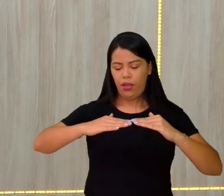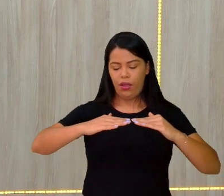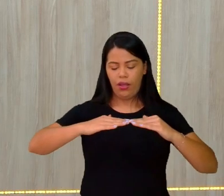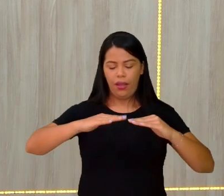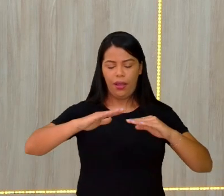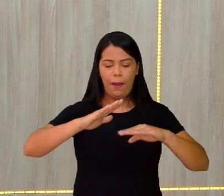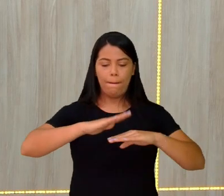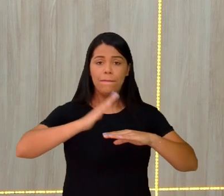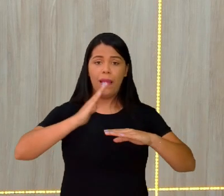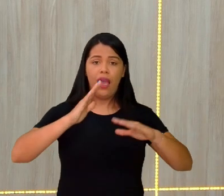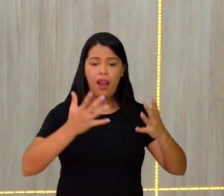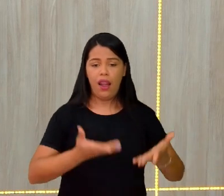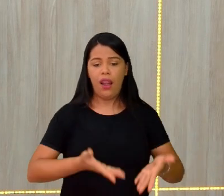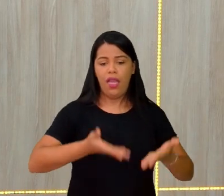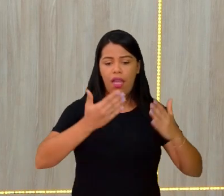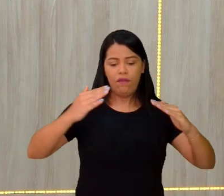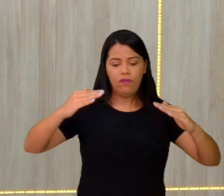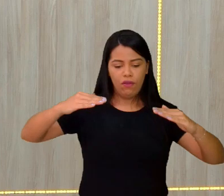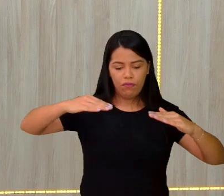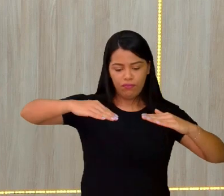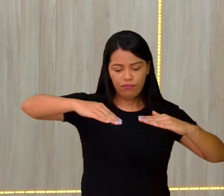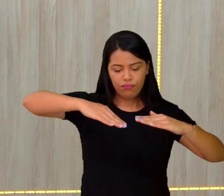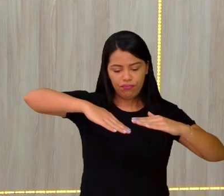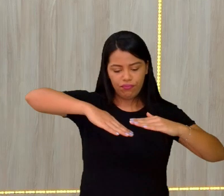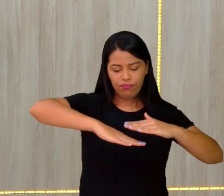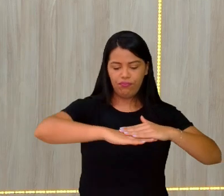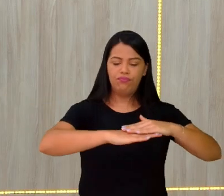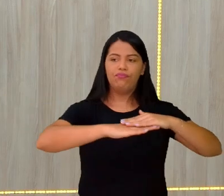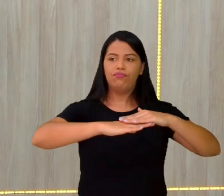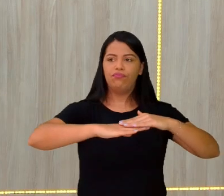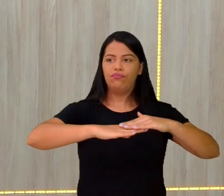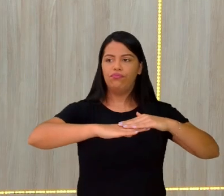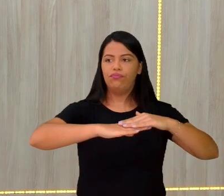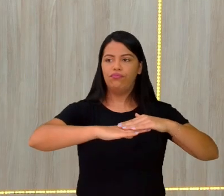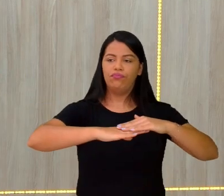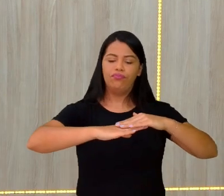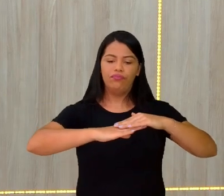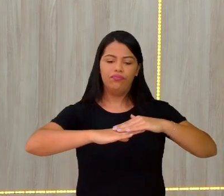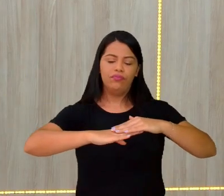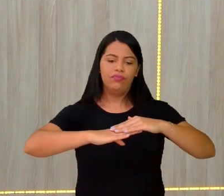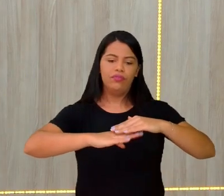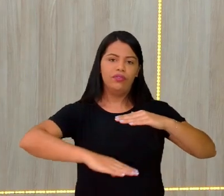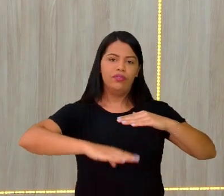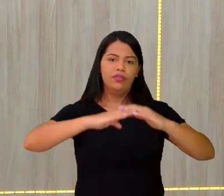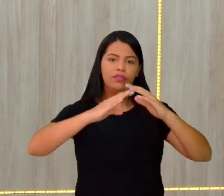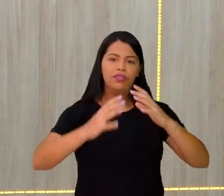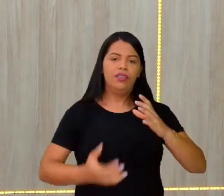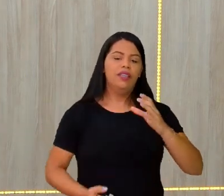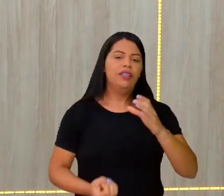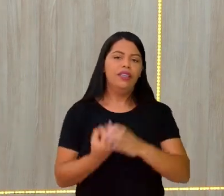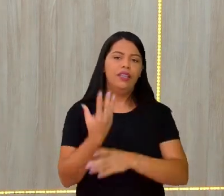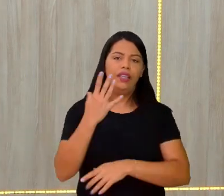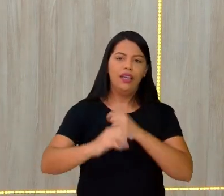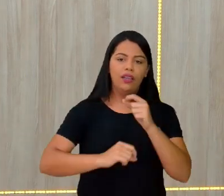mais densa, formando aqui o que a gente chama de cadeias montanhosas,